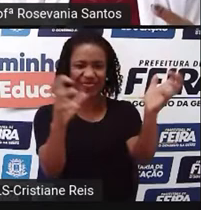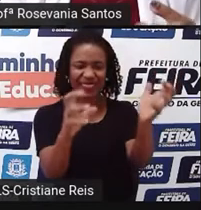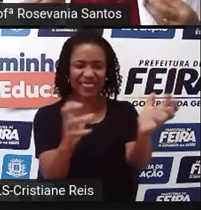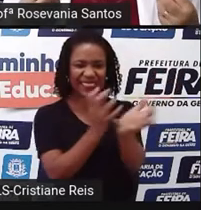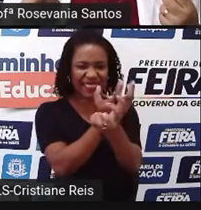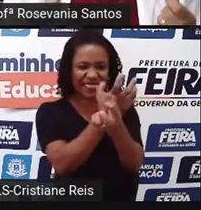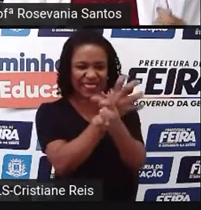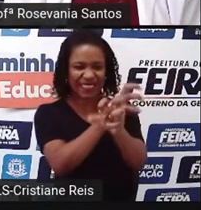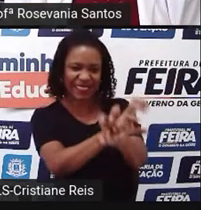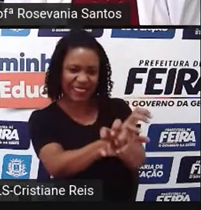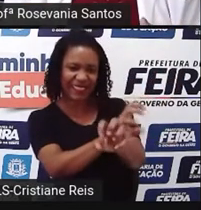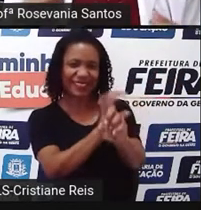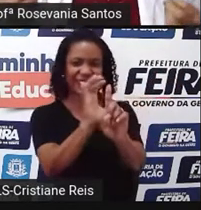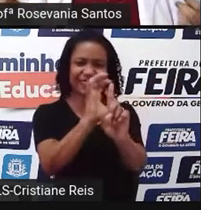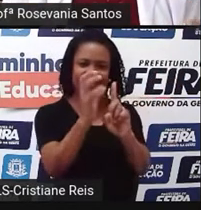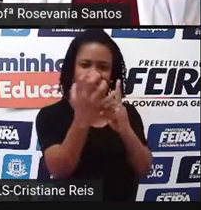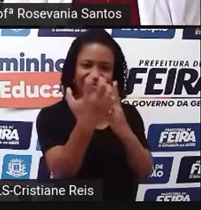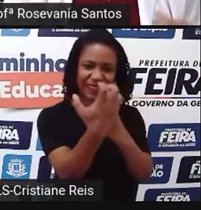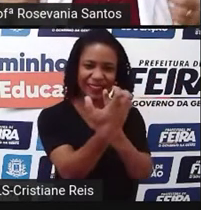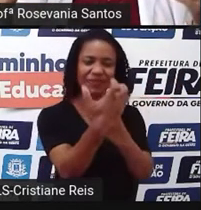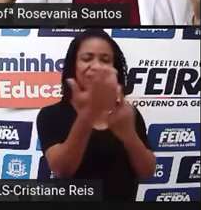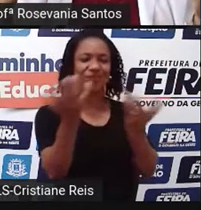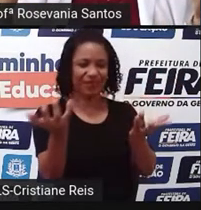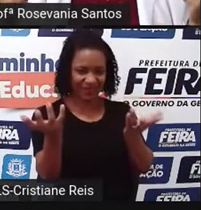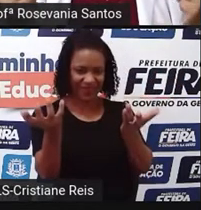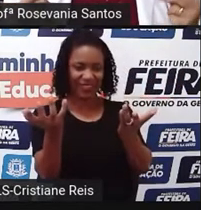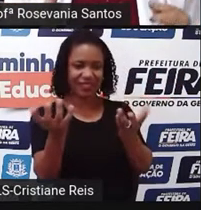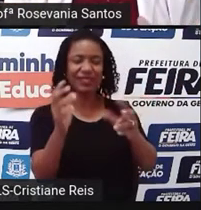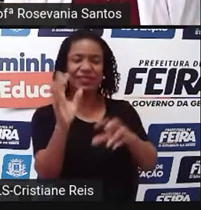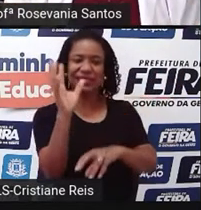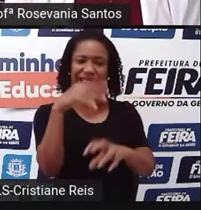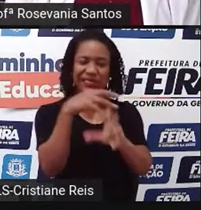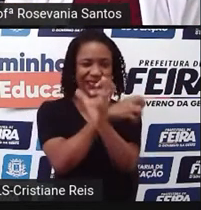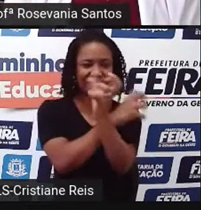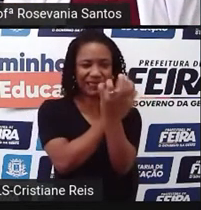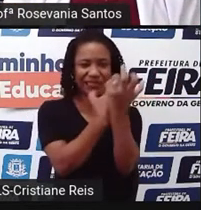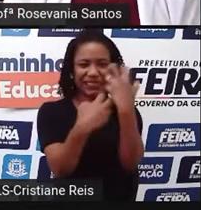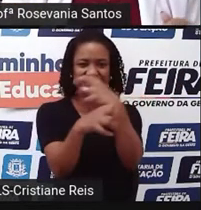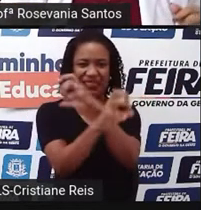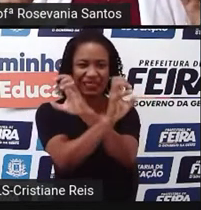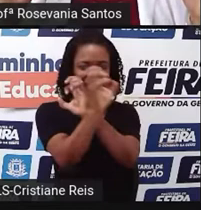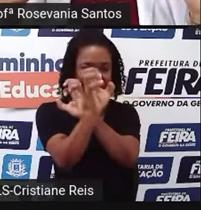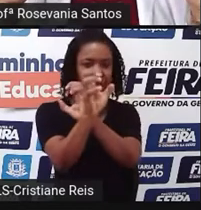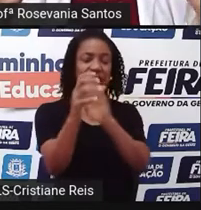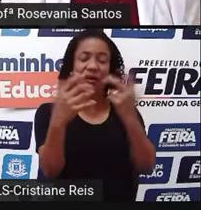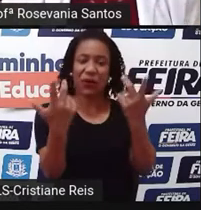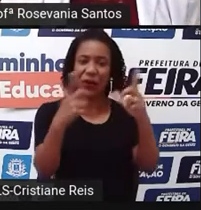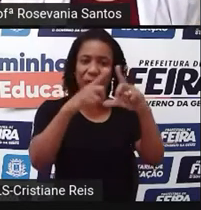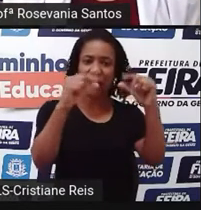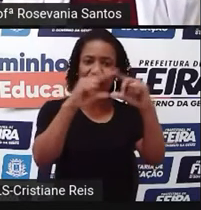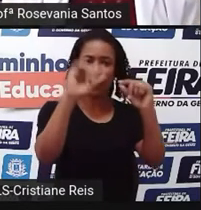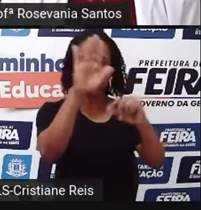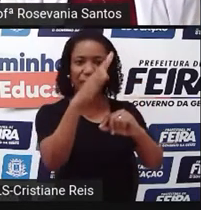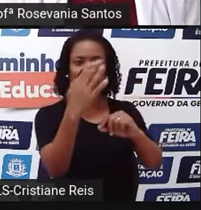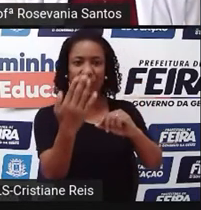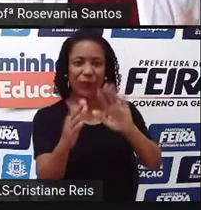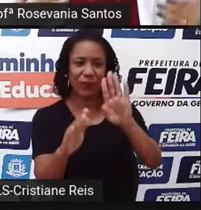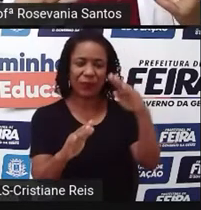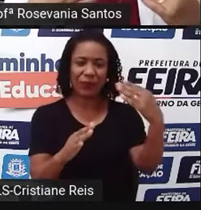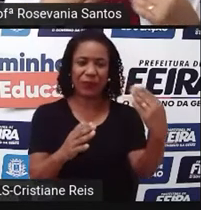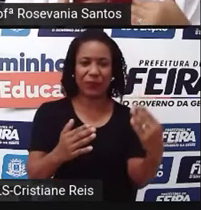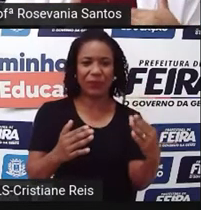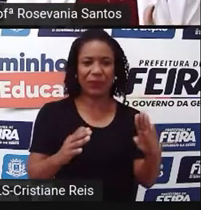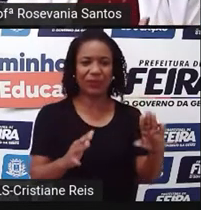Você já vai ver que os galhos já são retorcidos, às vezes não tem as folhas no lugar, é meio acinzentado,